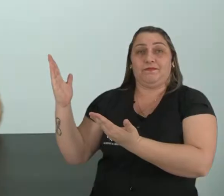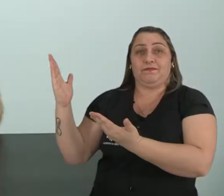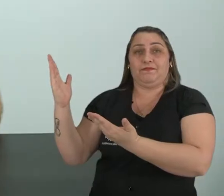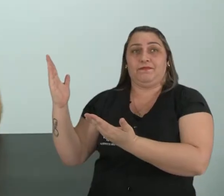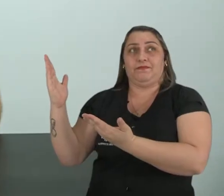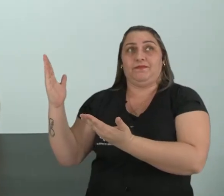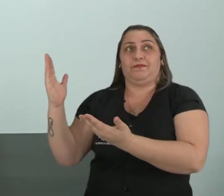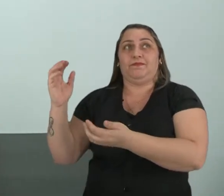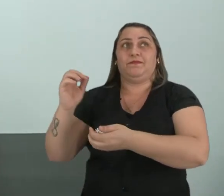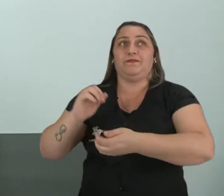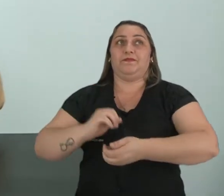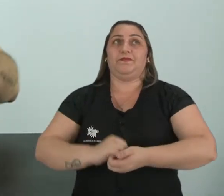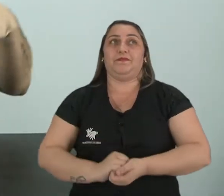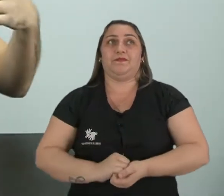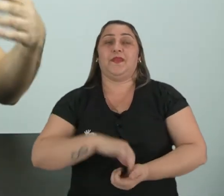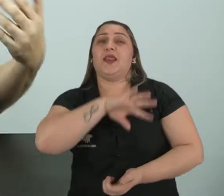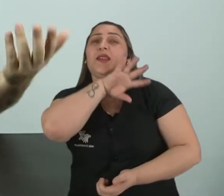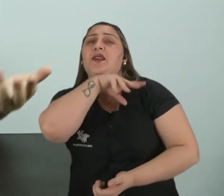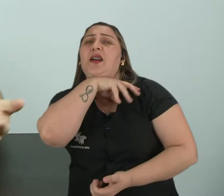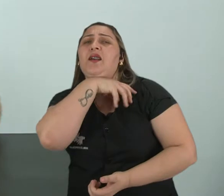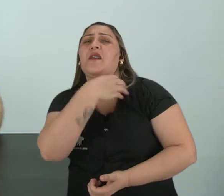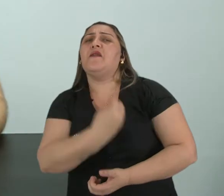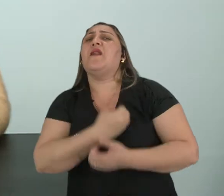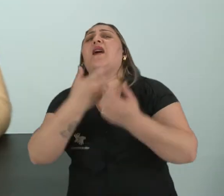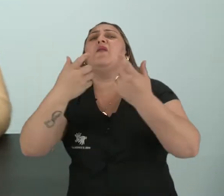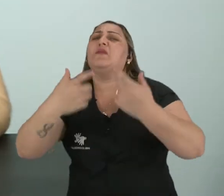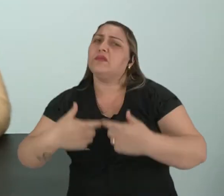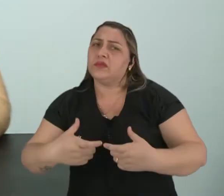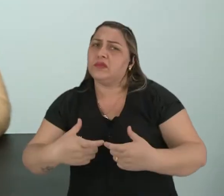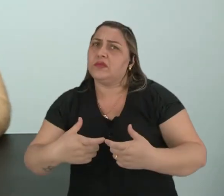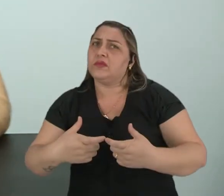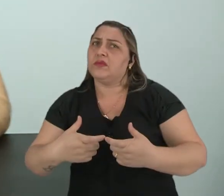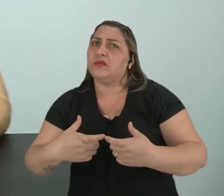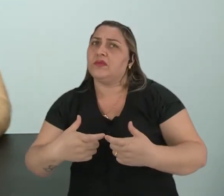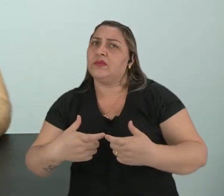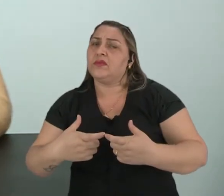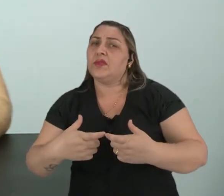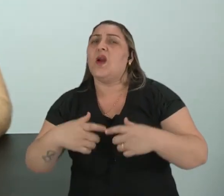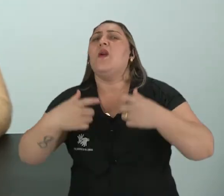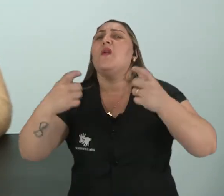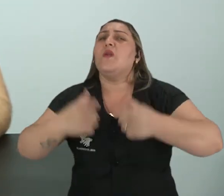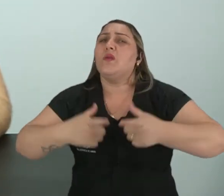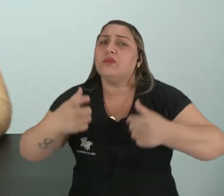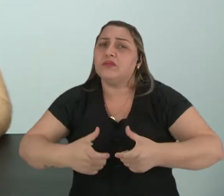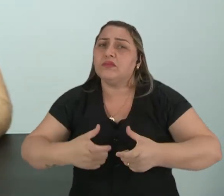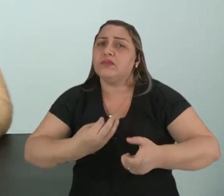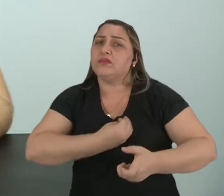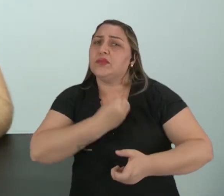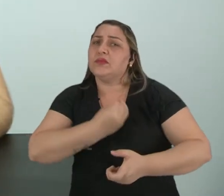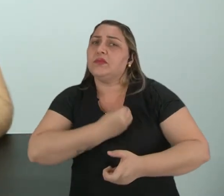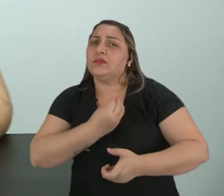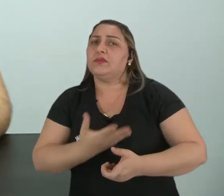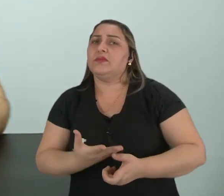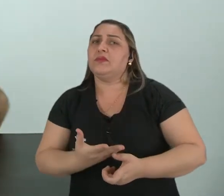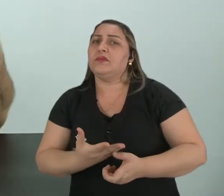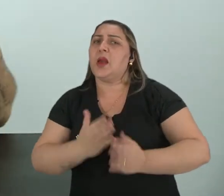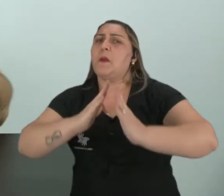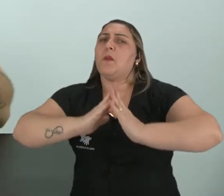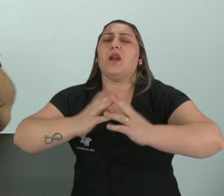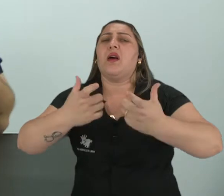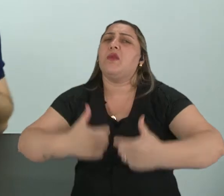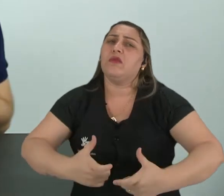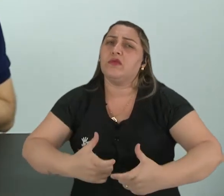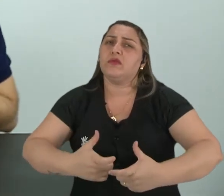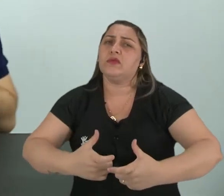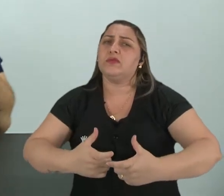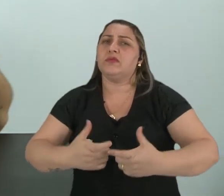os animais vivem? Os animais vivem em que ambiente? Hã? Onde é que eles vivem? Em que ambiente